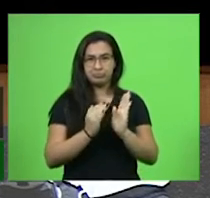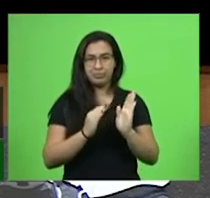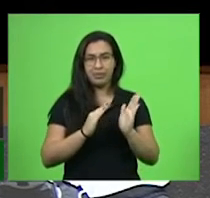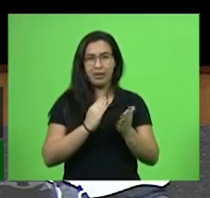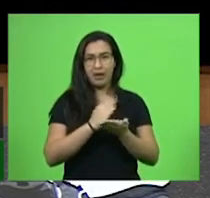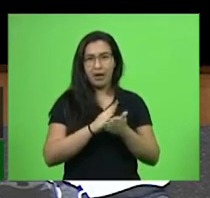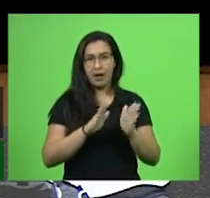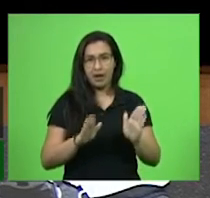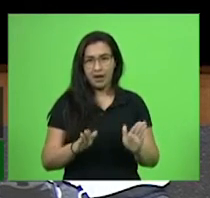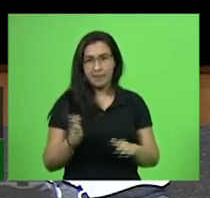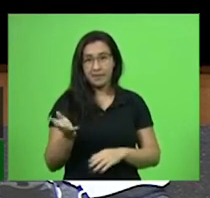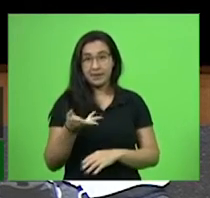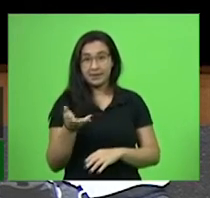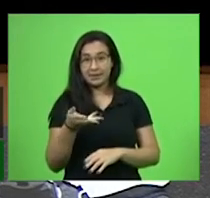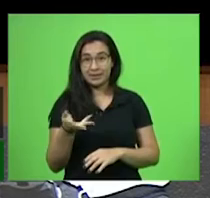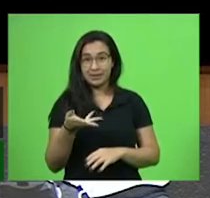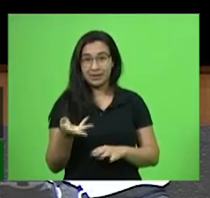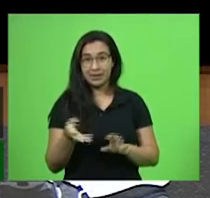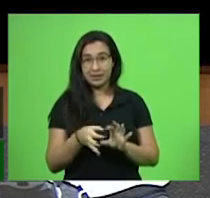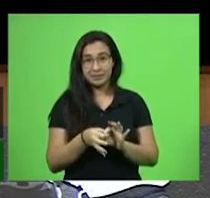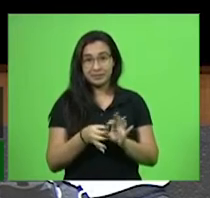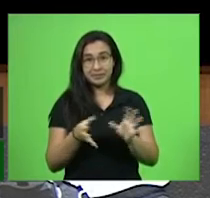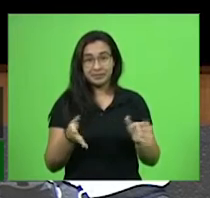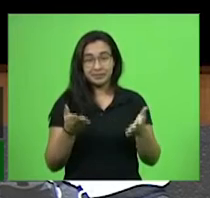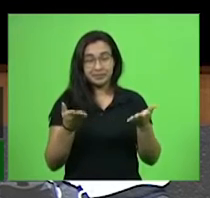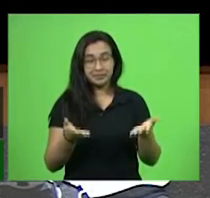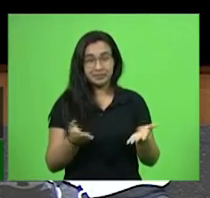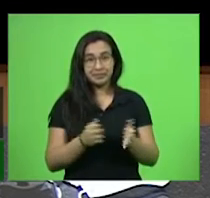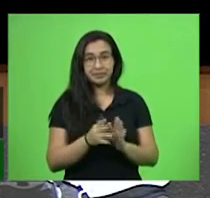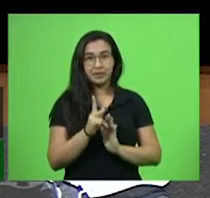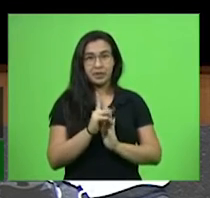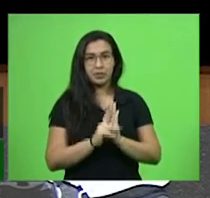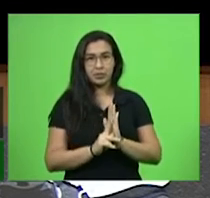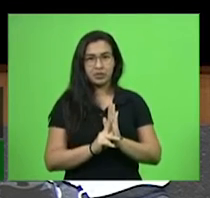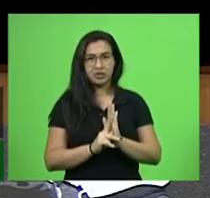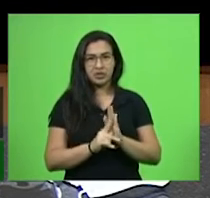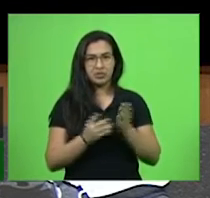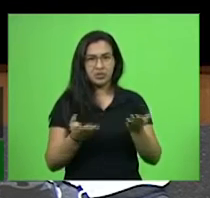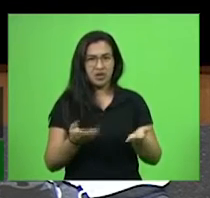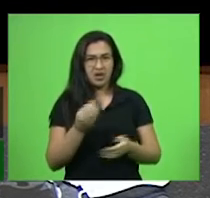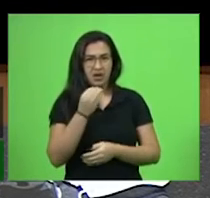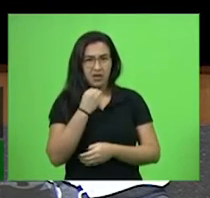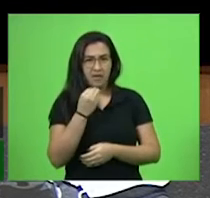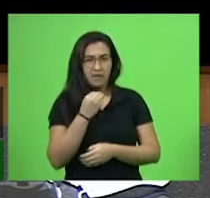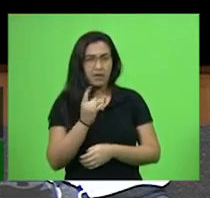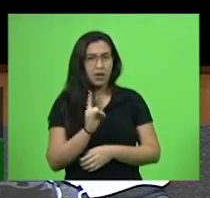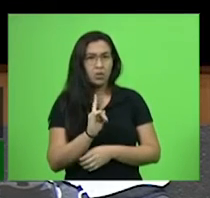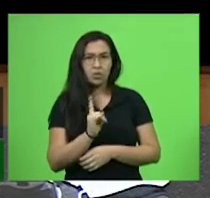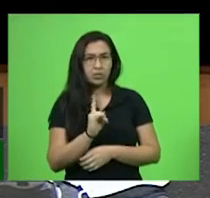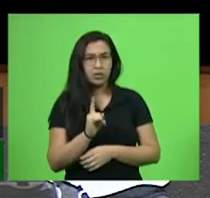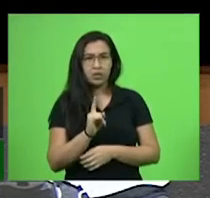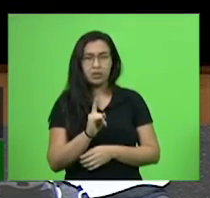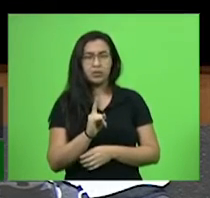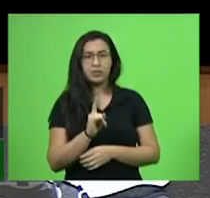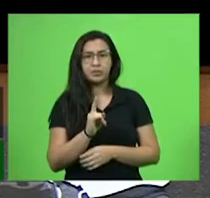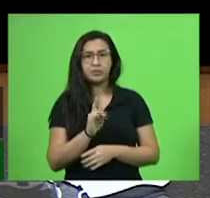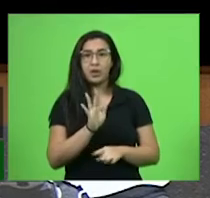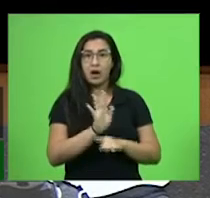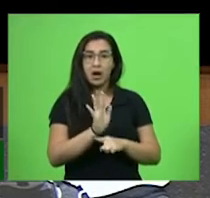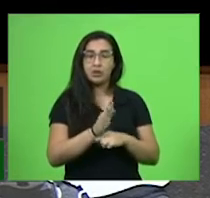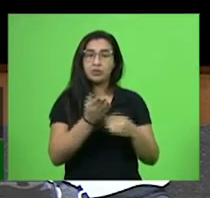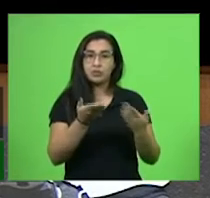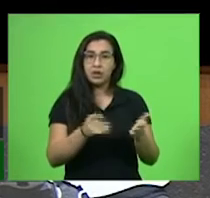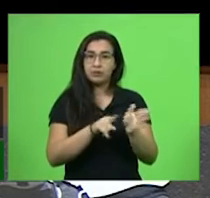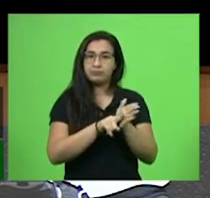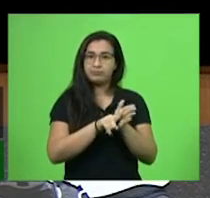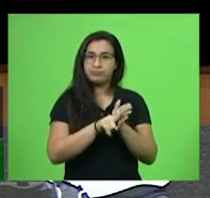licenças. De modo algum é um projeto que fragilize a fiscalização ambiental. Muito pelo contrário. Para